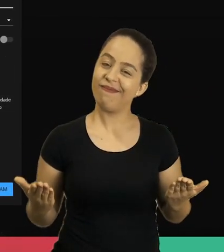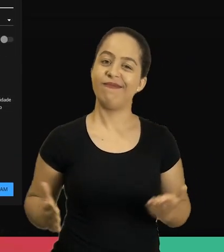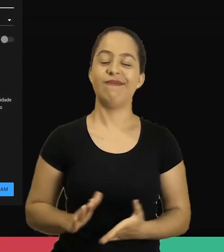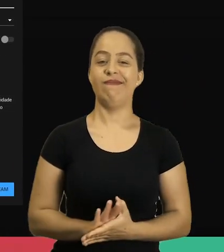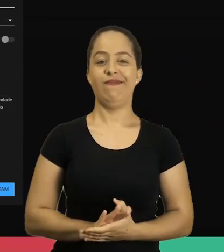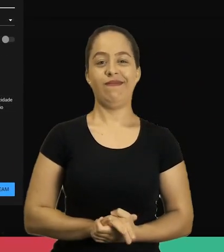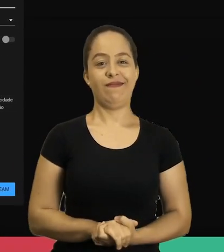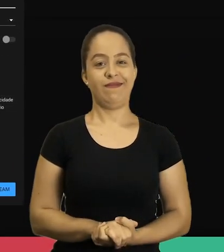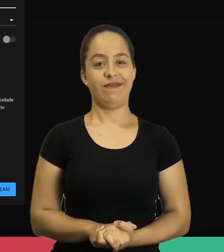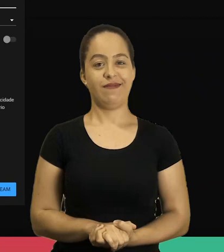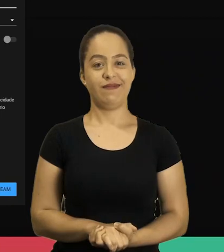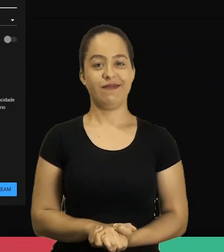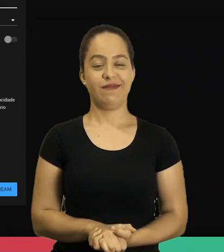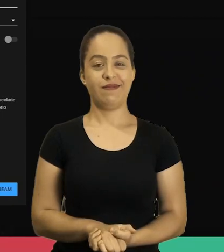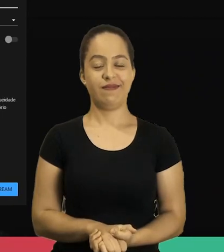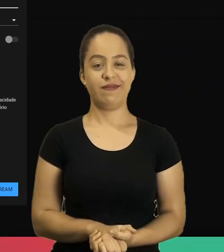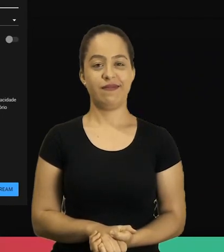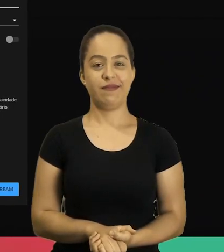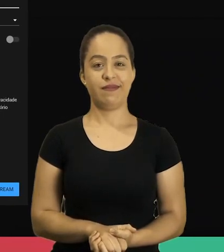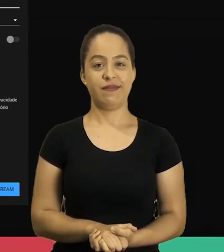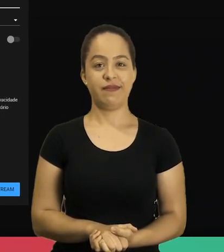só pra mostrar pra vocês